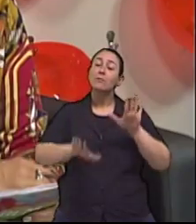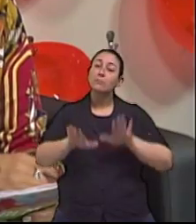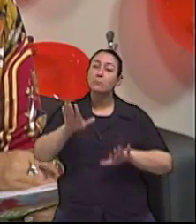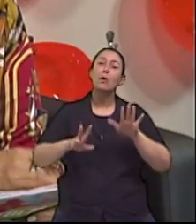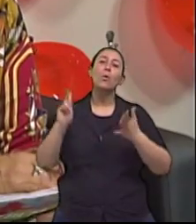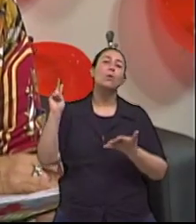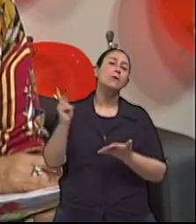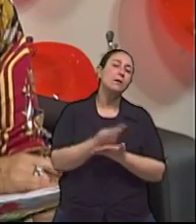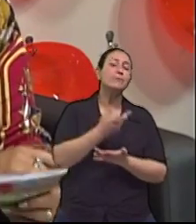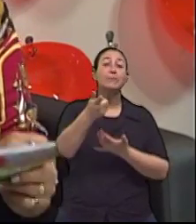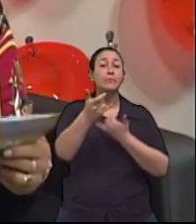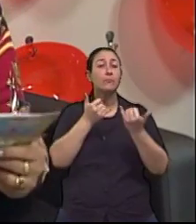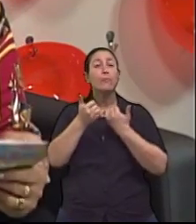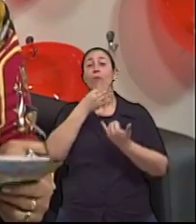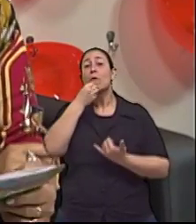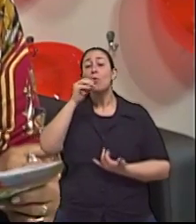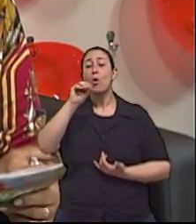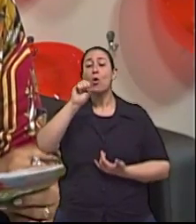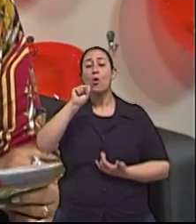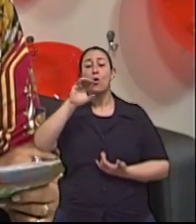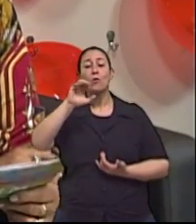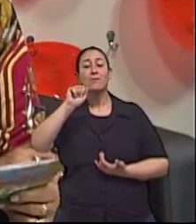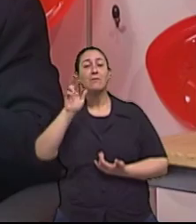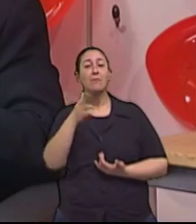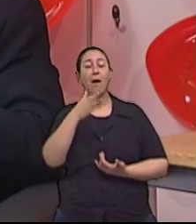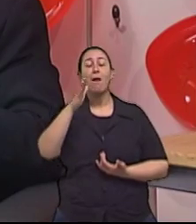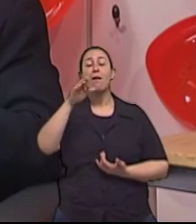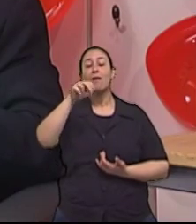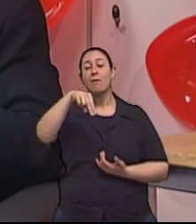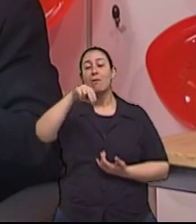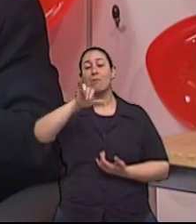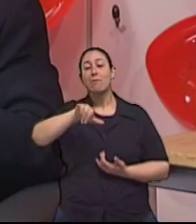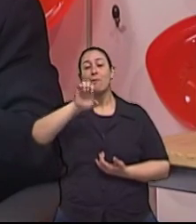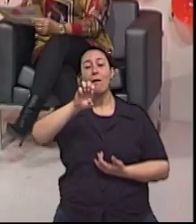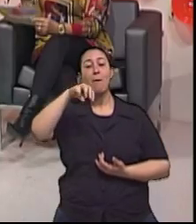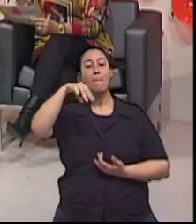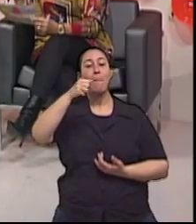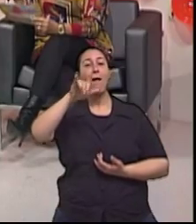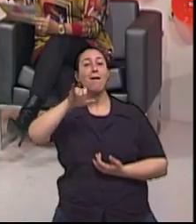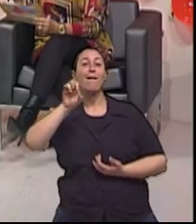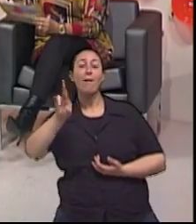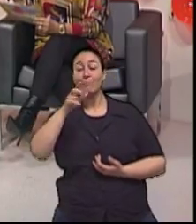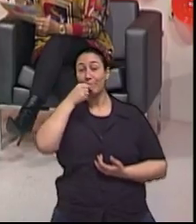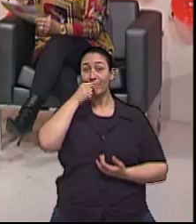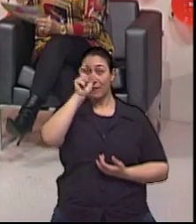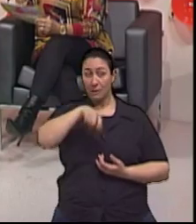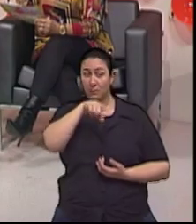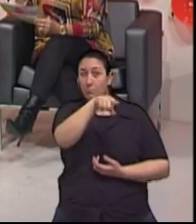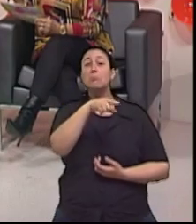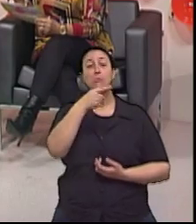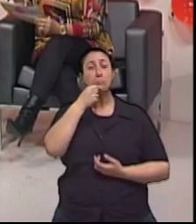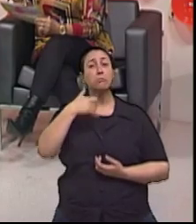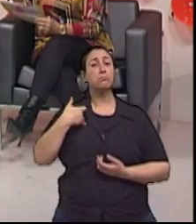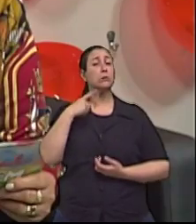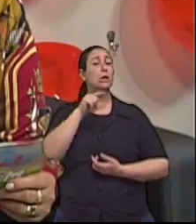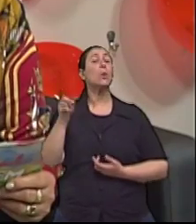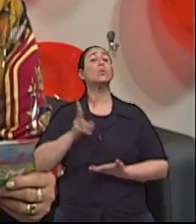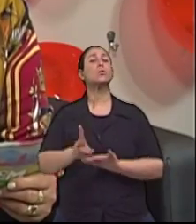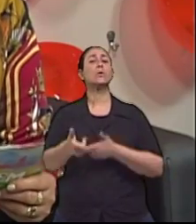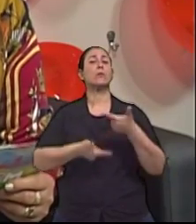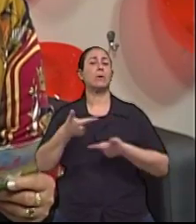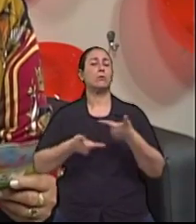Oscar Niemeyer, que continua trabalhando mesmo após os 100 anos. Exatamente. Mas a gente sabe ainda muito pouco,